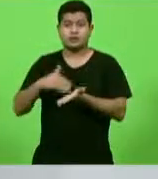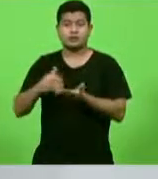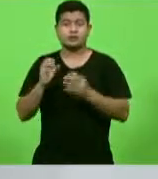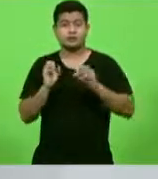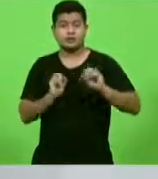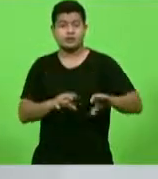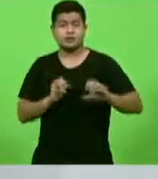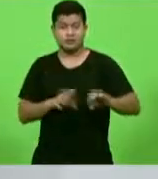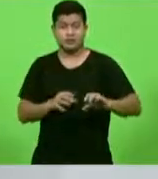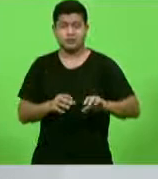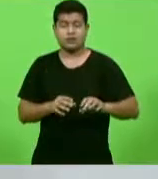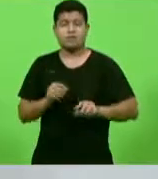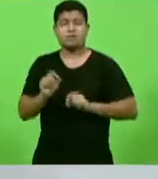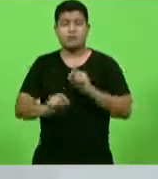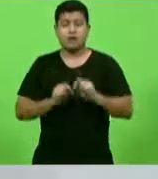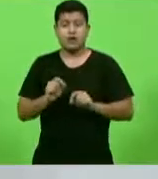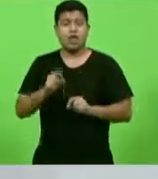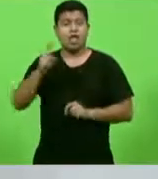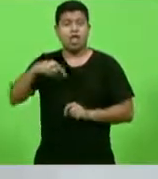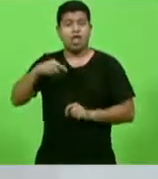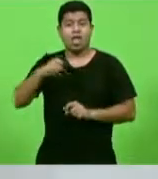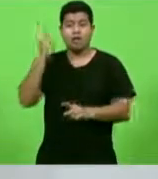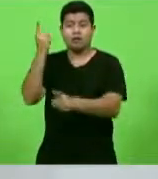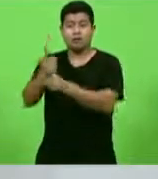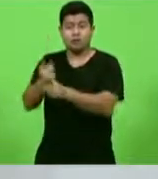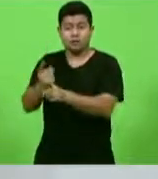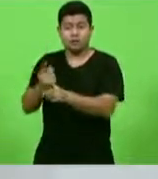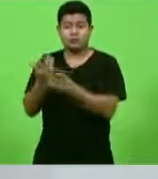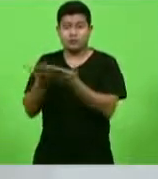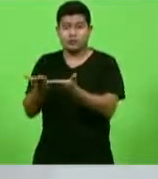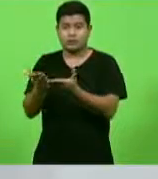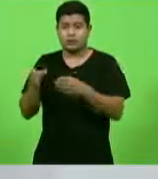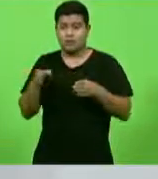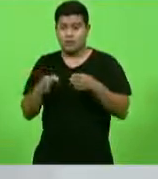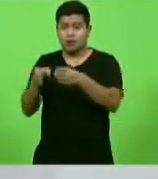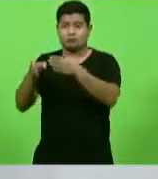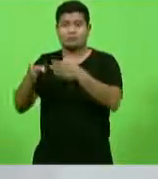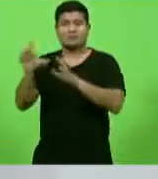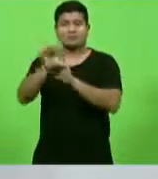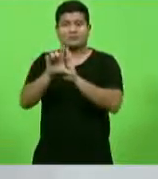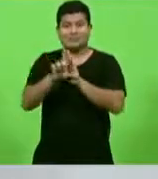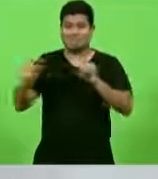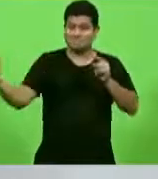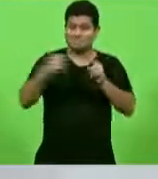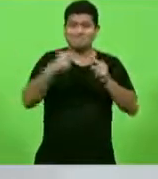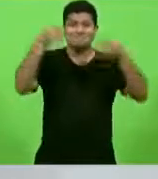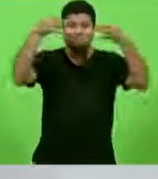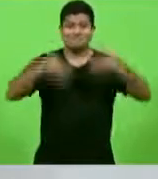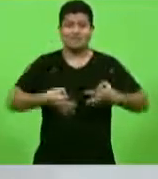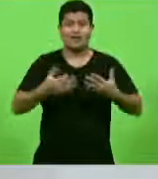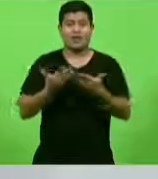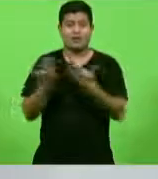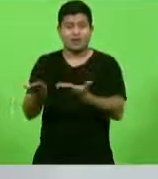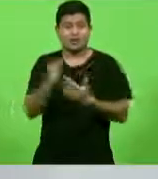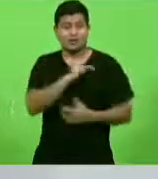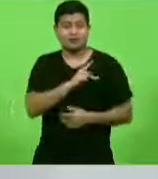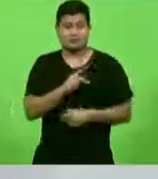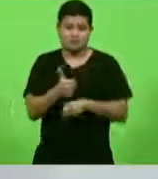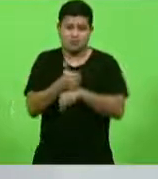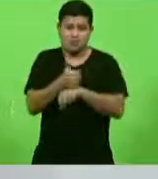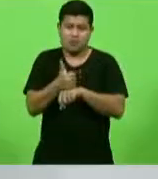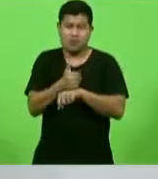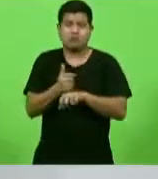Educação, seria encontrar um caminho legalmente viável para que esses profissionais pudessem